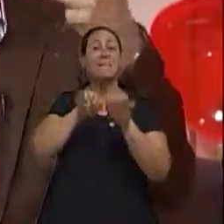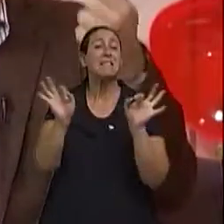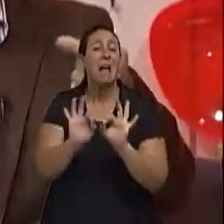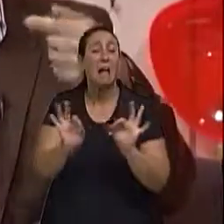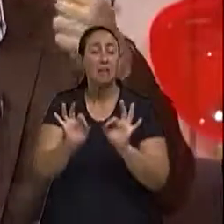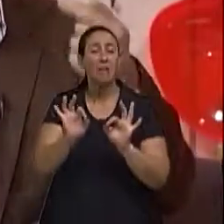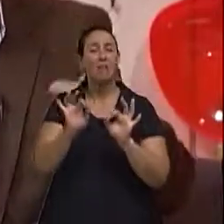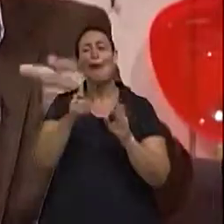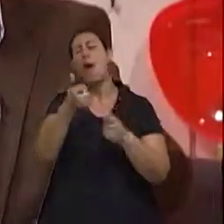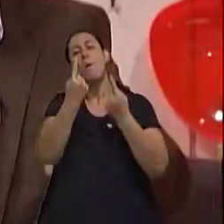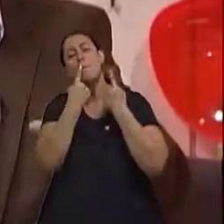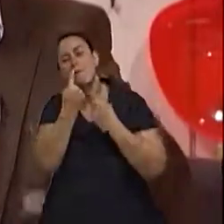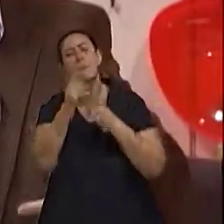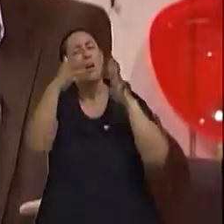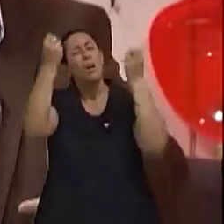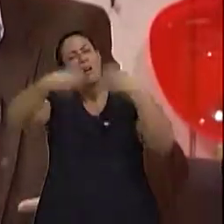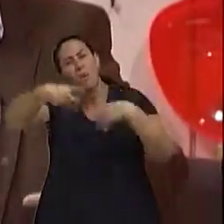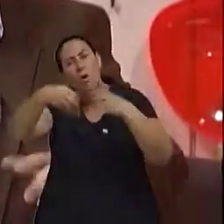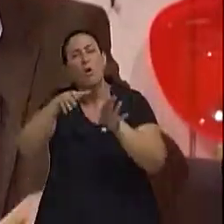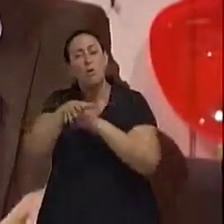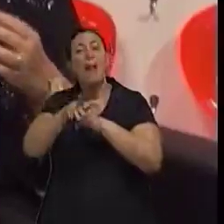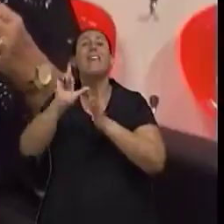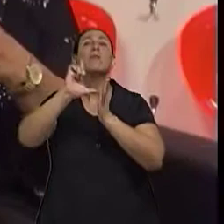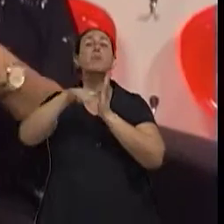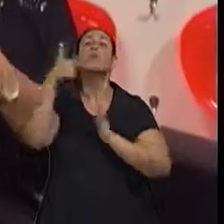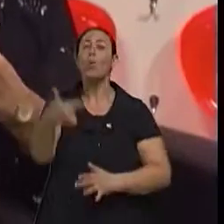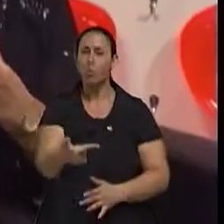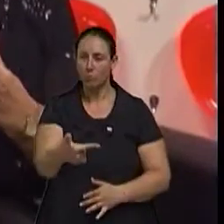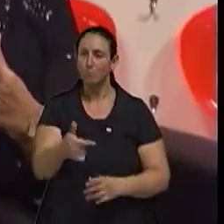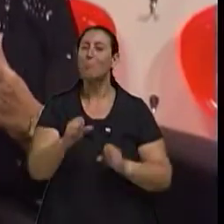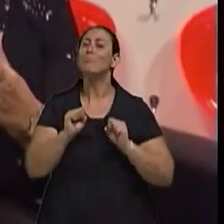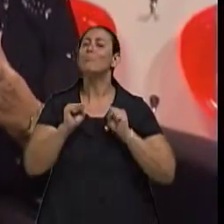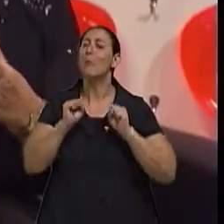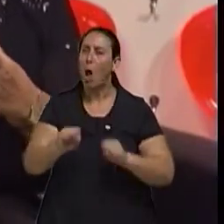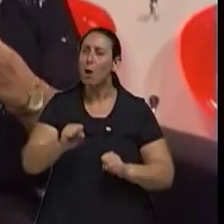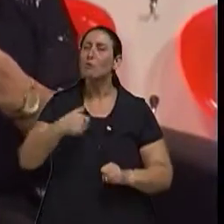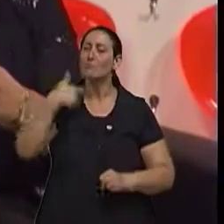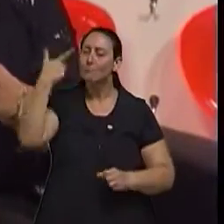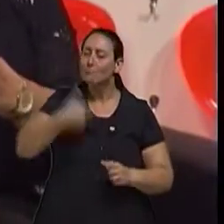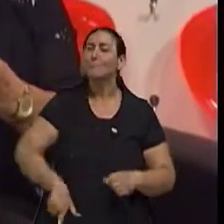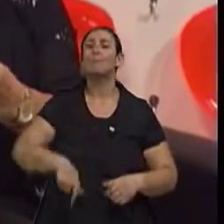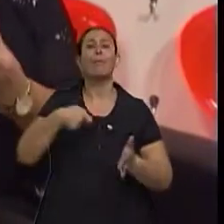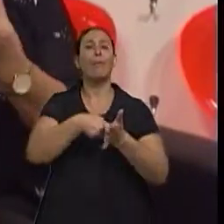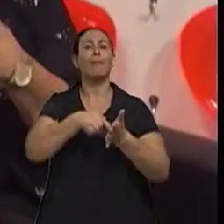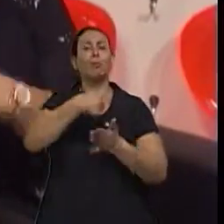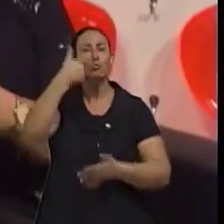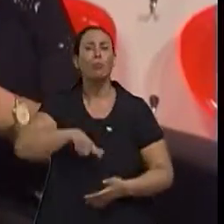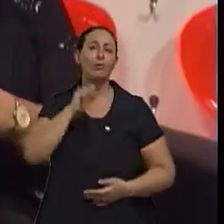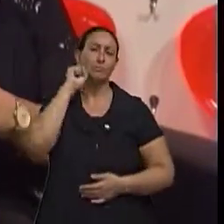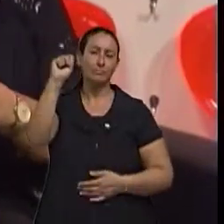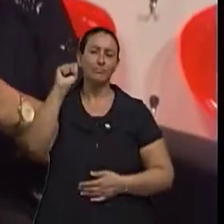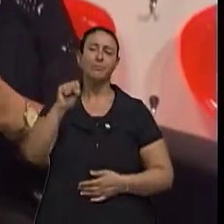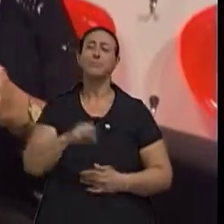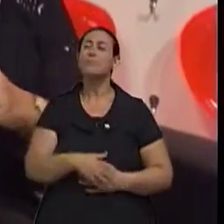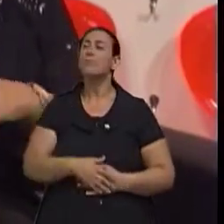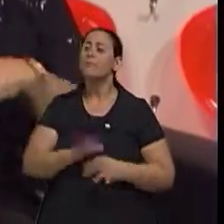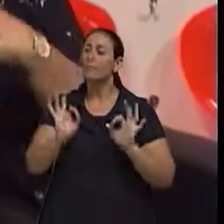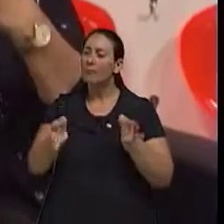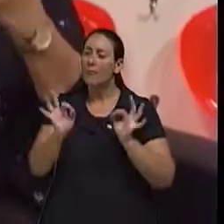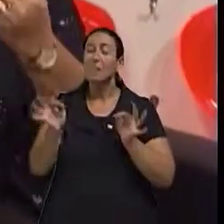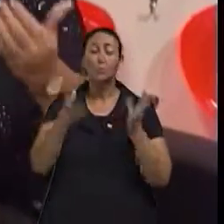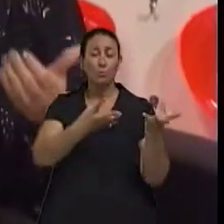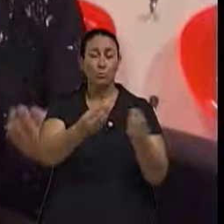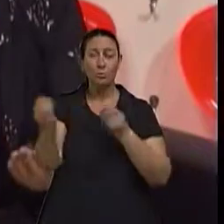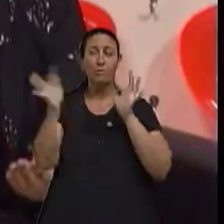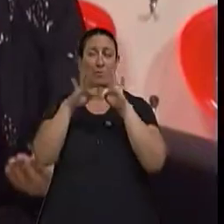e até chegar ao que a gente chama de suicídio completo. Certo. E também os familiares, né? Porque depois se sentem muitas vezes culpados porque